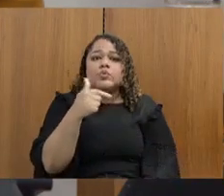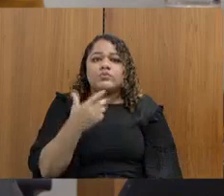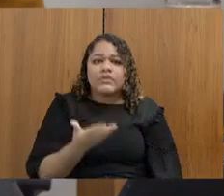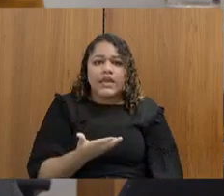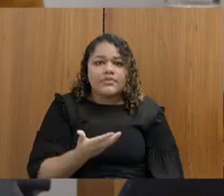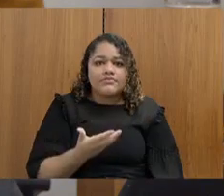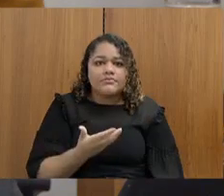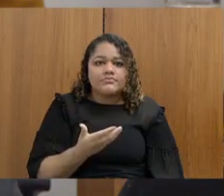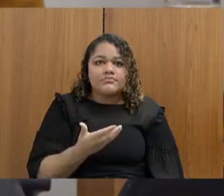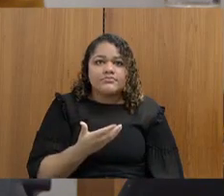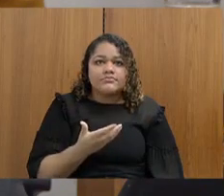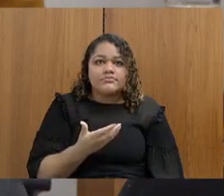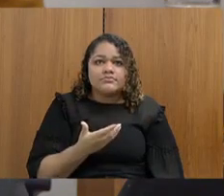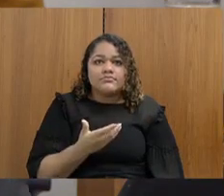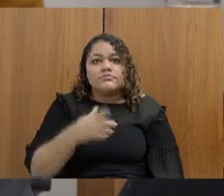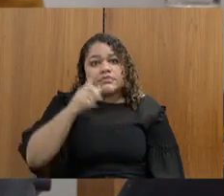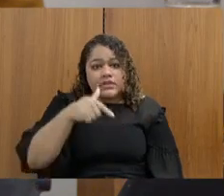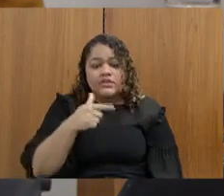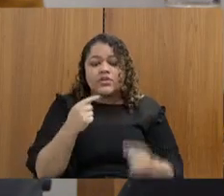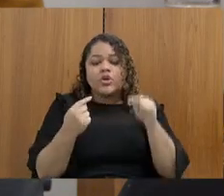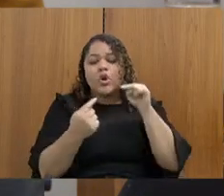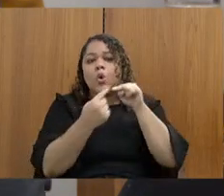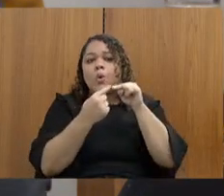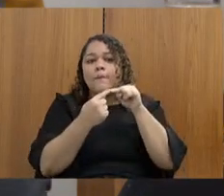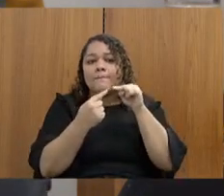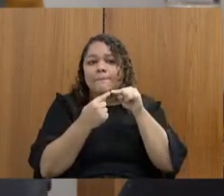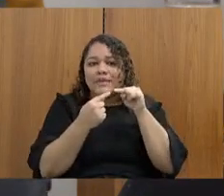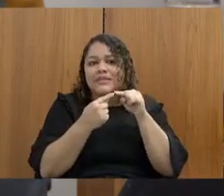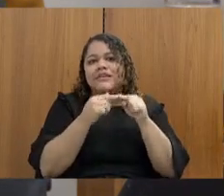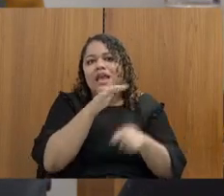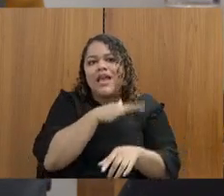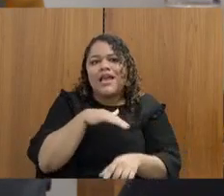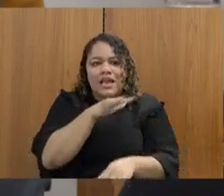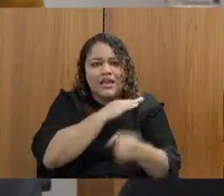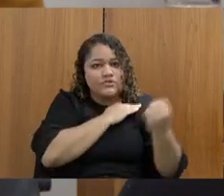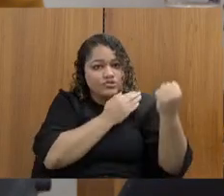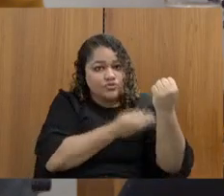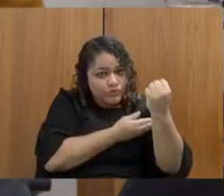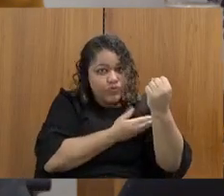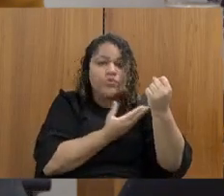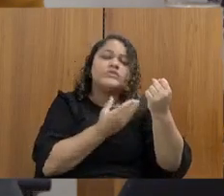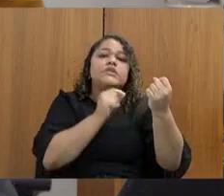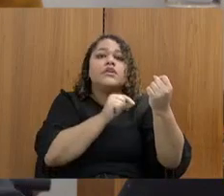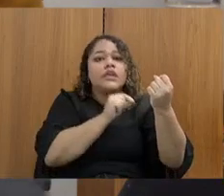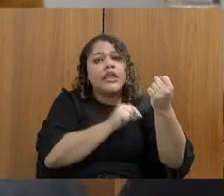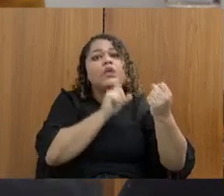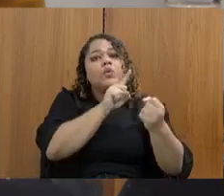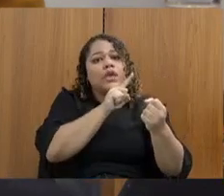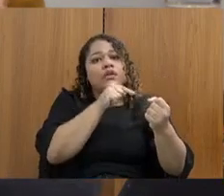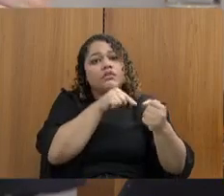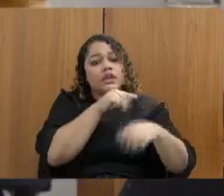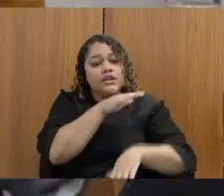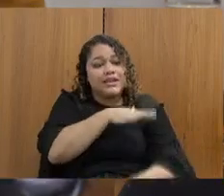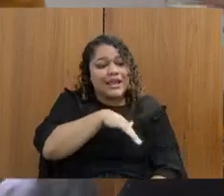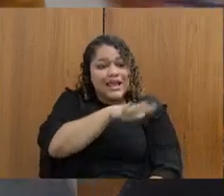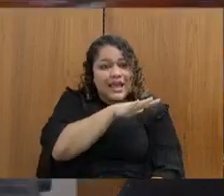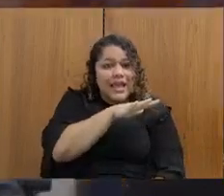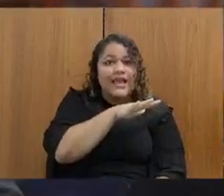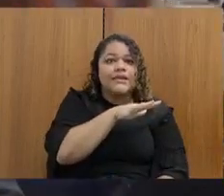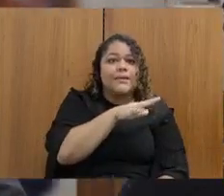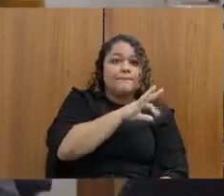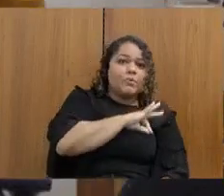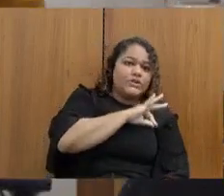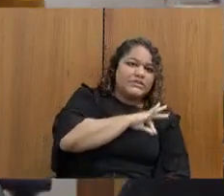acontento dentro da supremacia de força que traga segurança para ele, policial, e para quem ele está